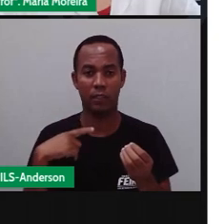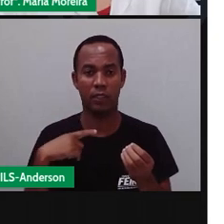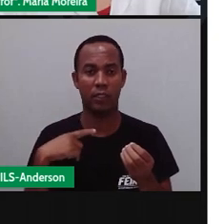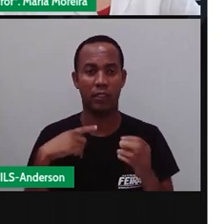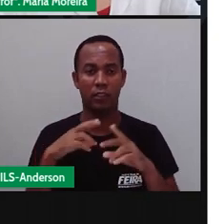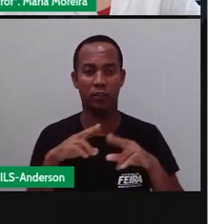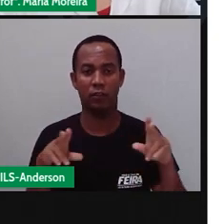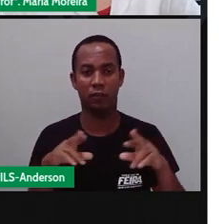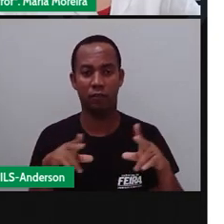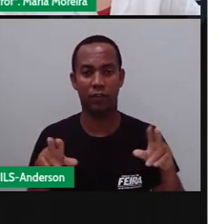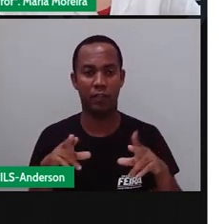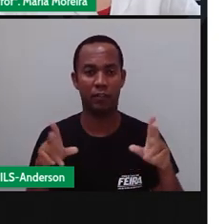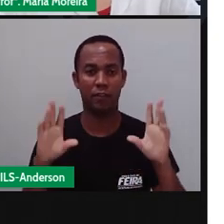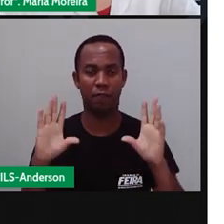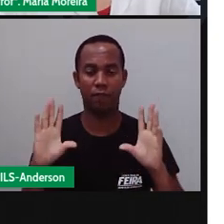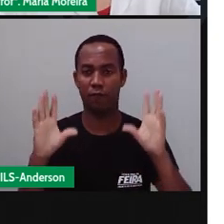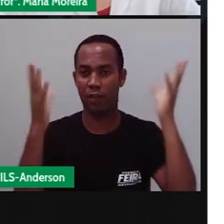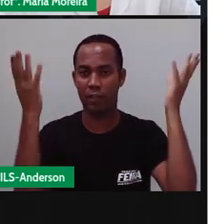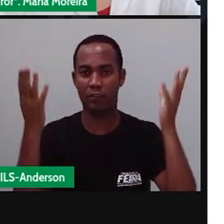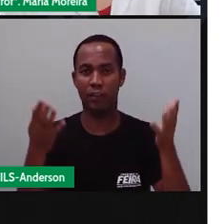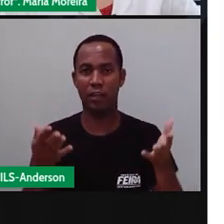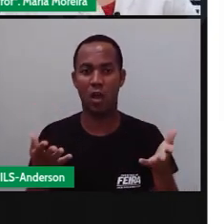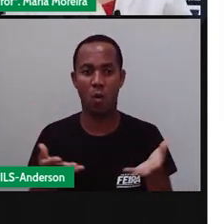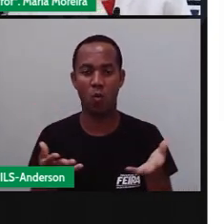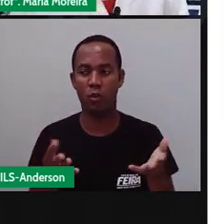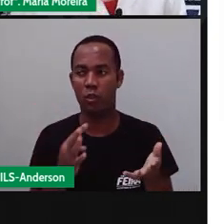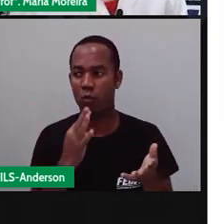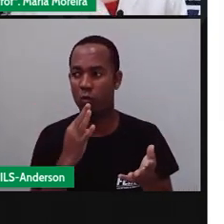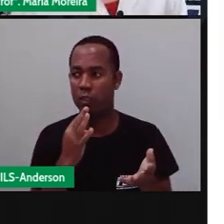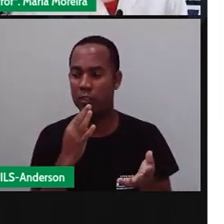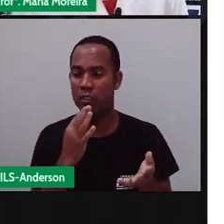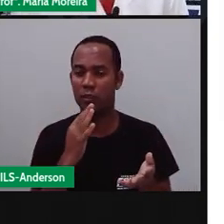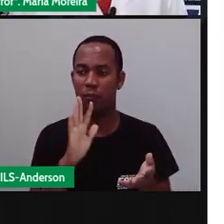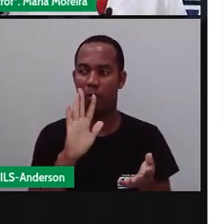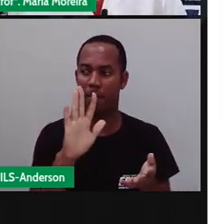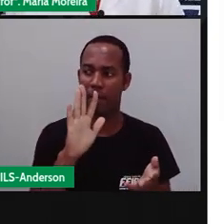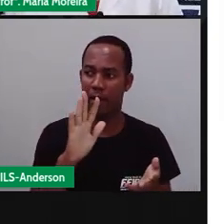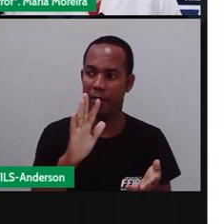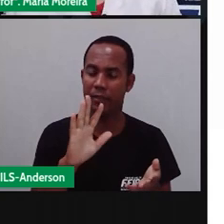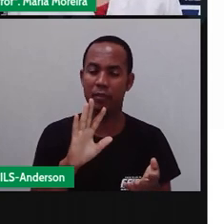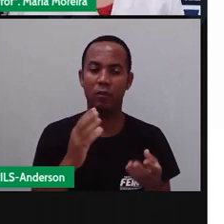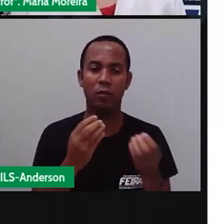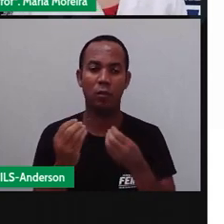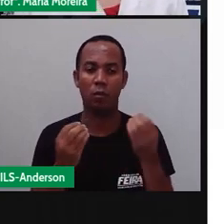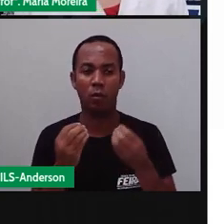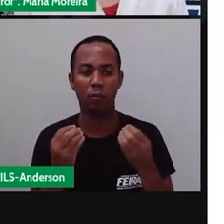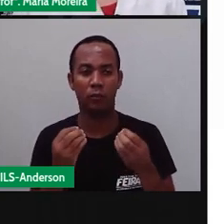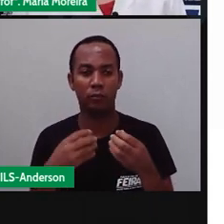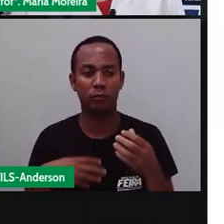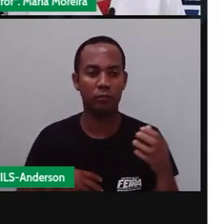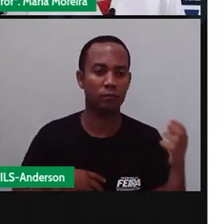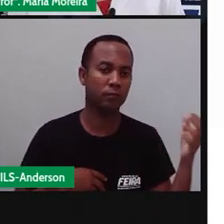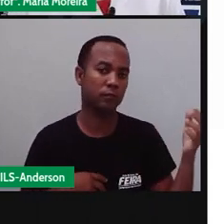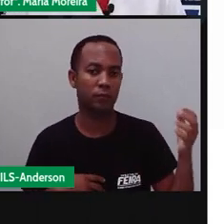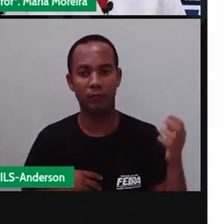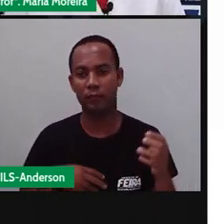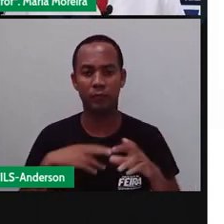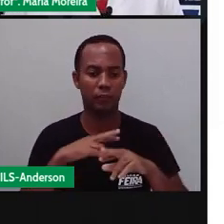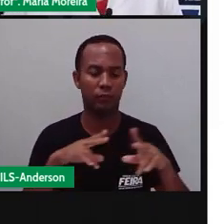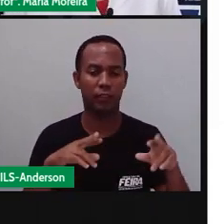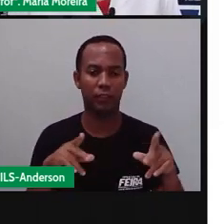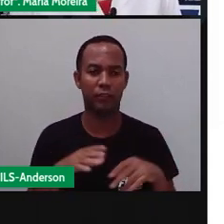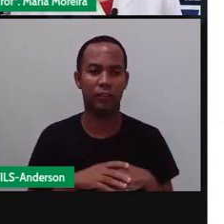características da festa que conhecemos atualmente. Máscara, fantasias, desfiles e alegorias.